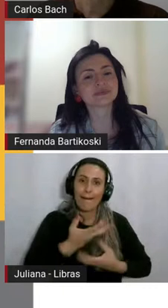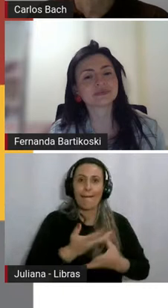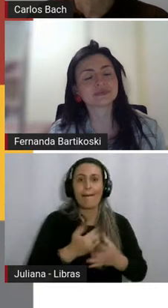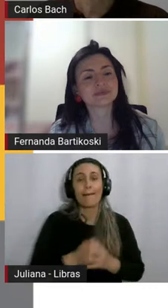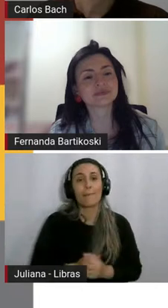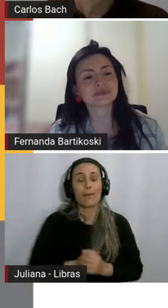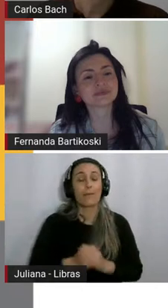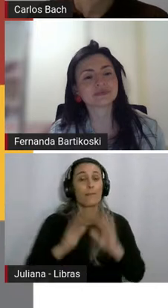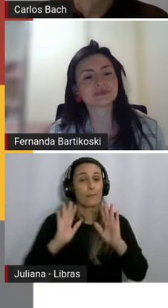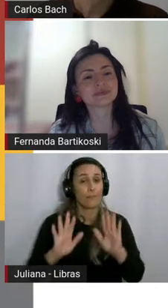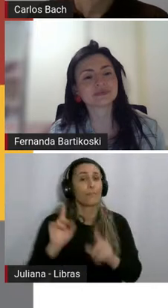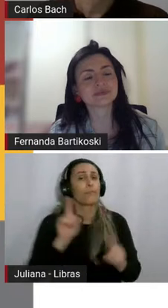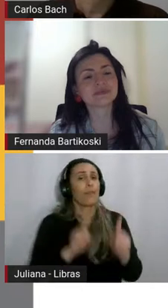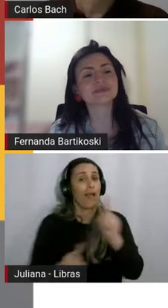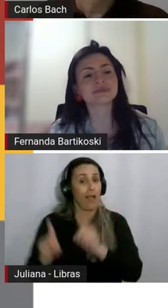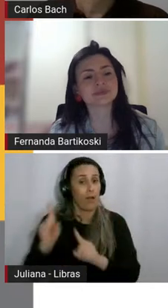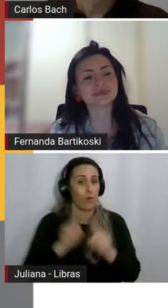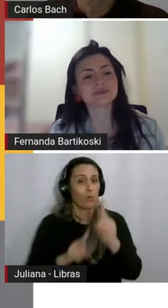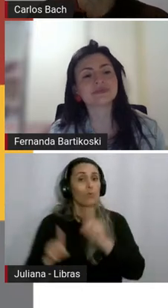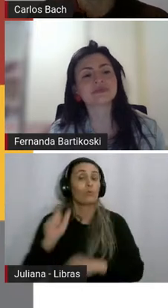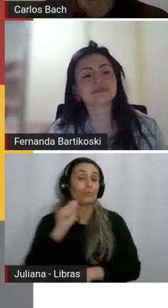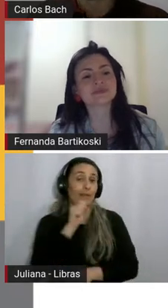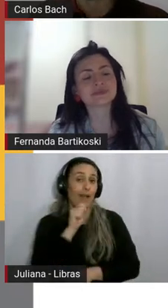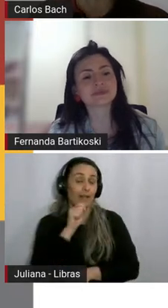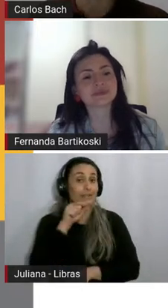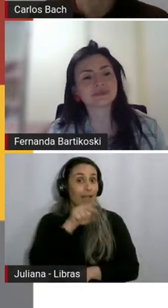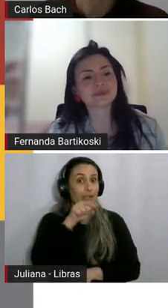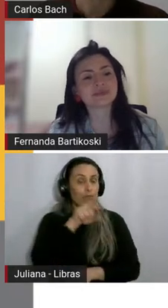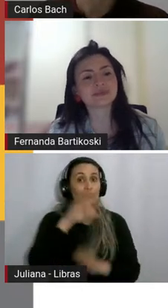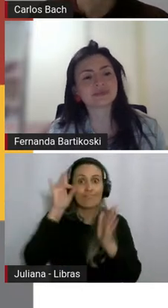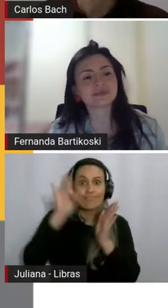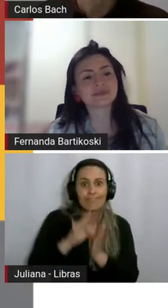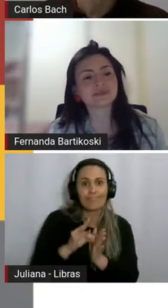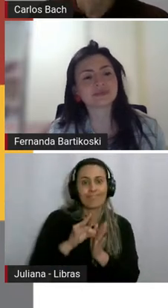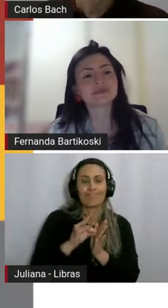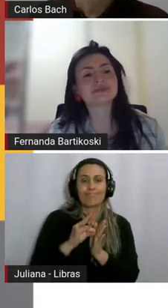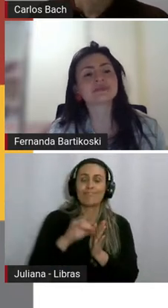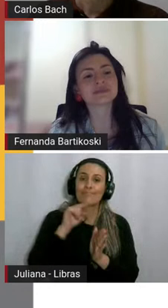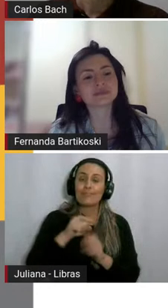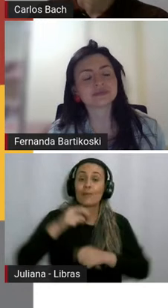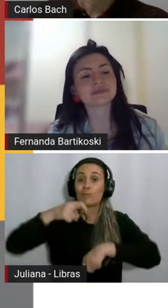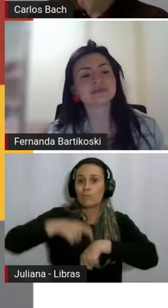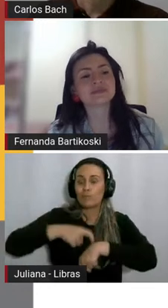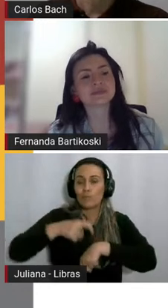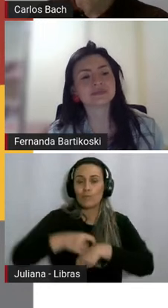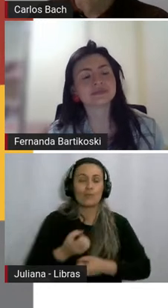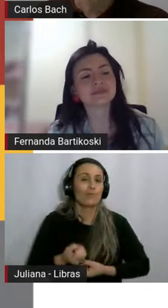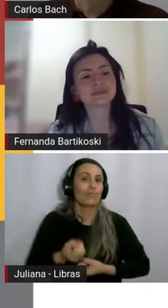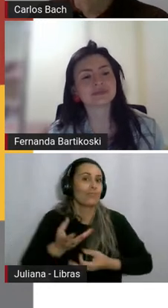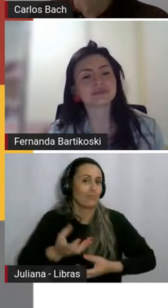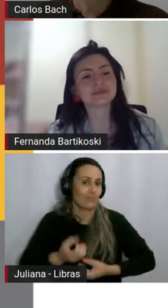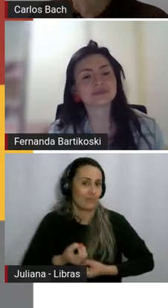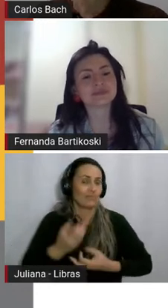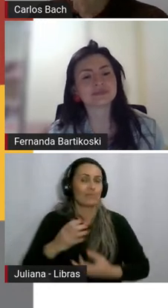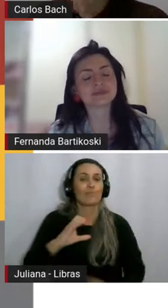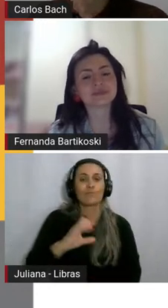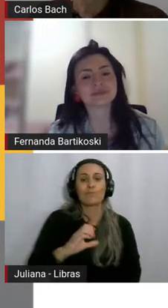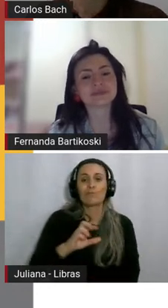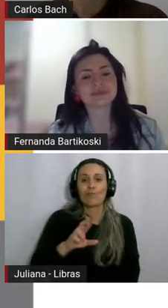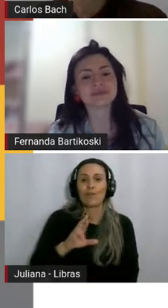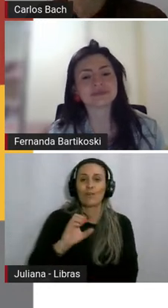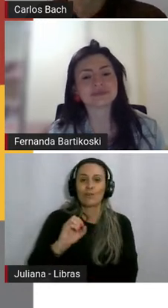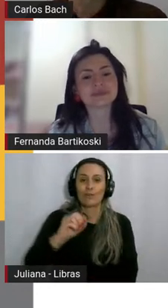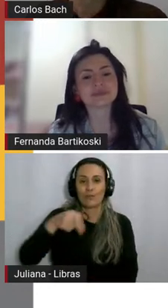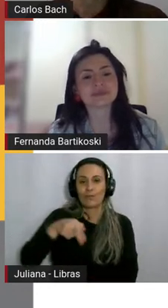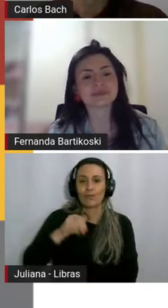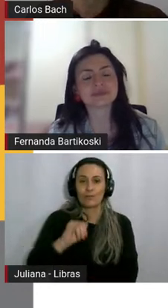datação, né, é aquela crônica do momento, né. A crônica caracteriza-se por